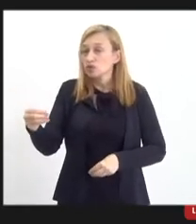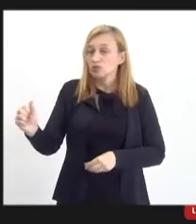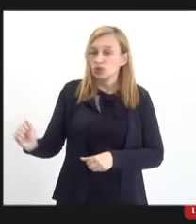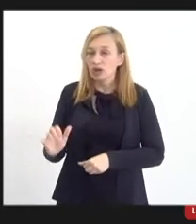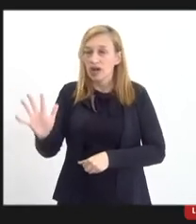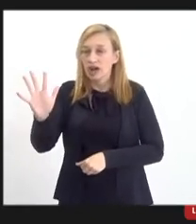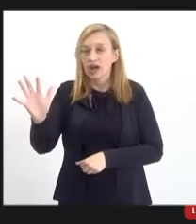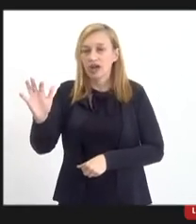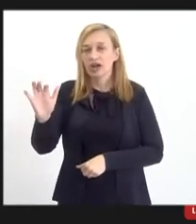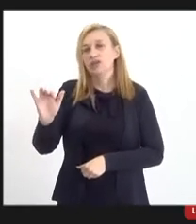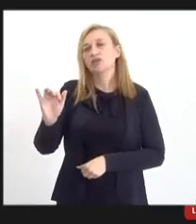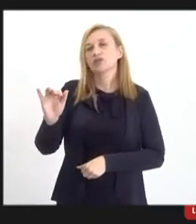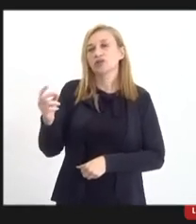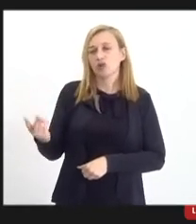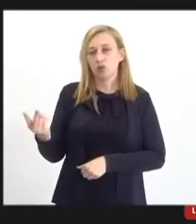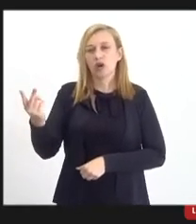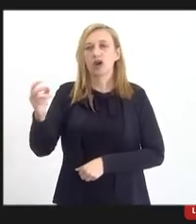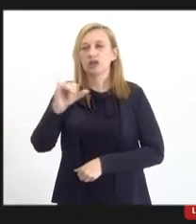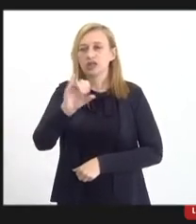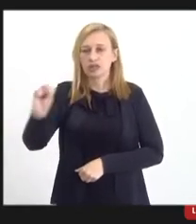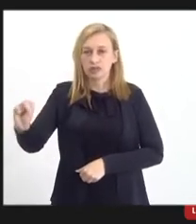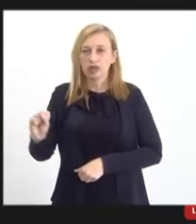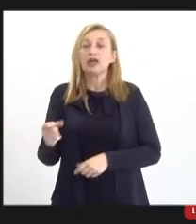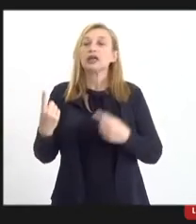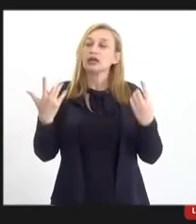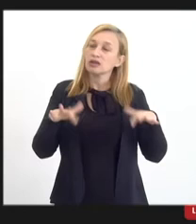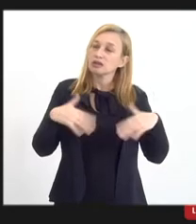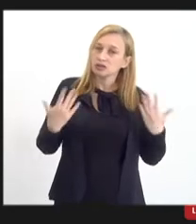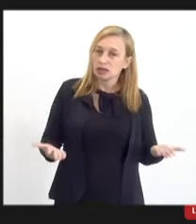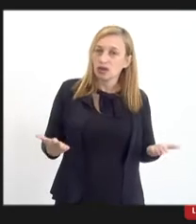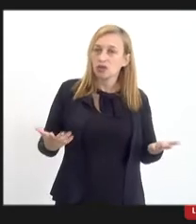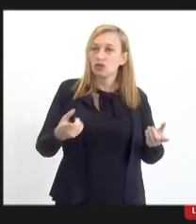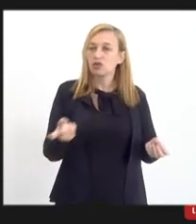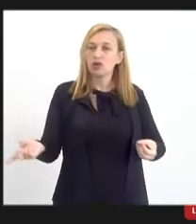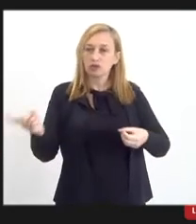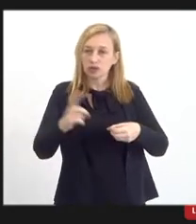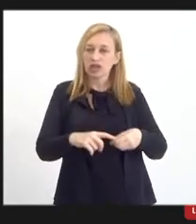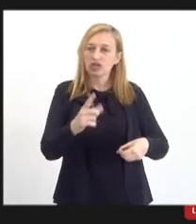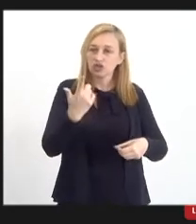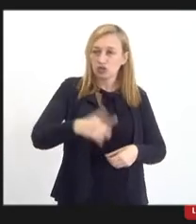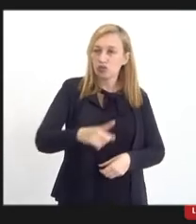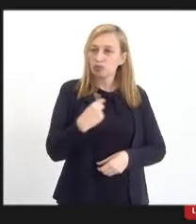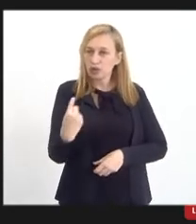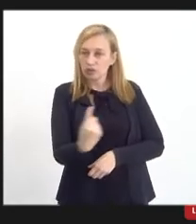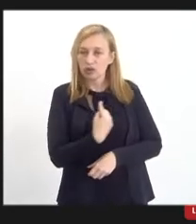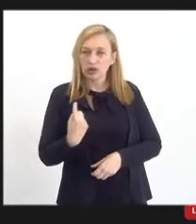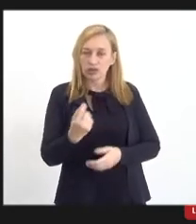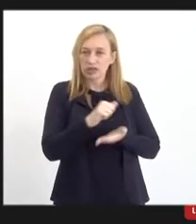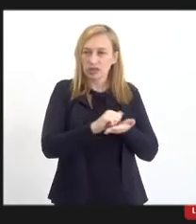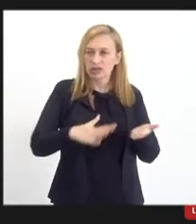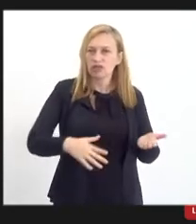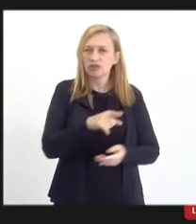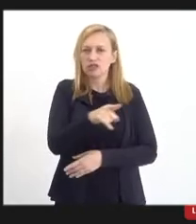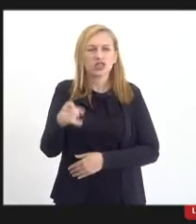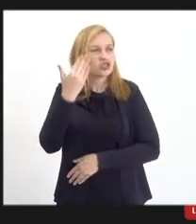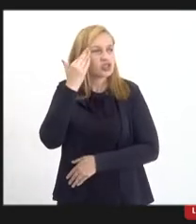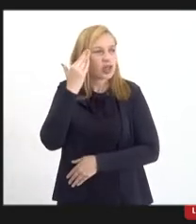ICMS. Então, atrair novamente essas atividades para nós, né, vocês têm, assim,